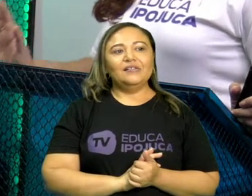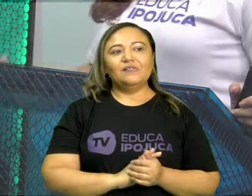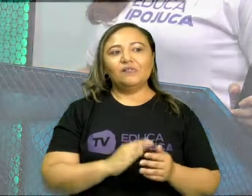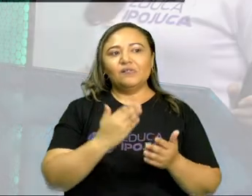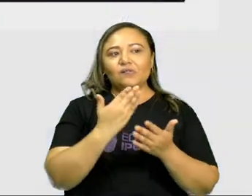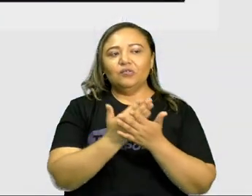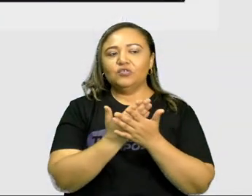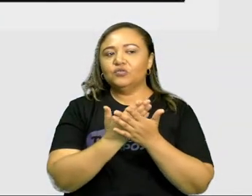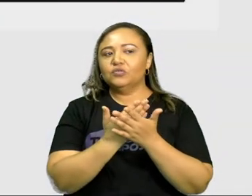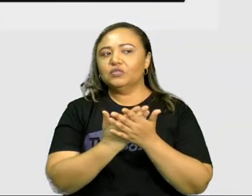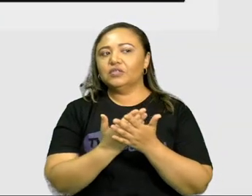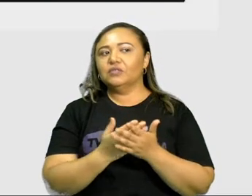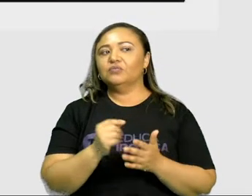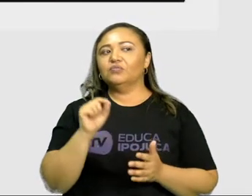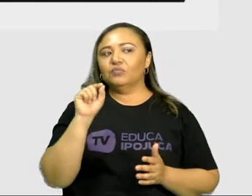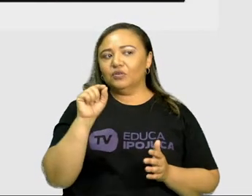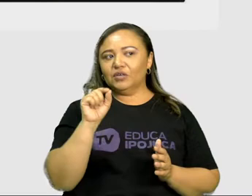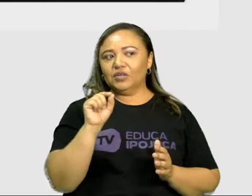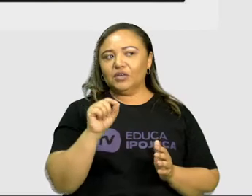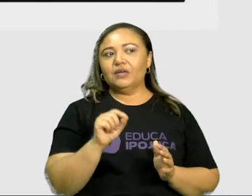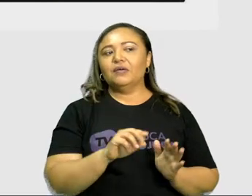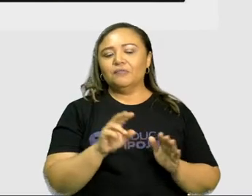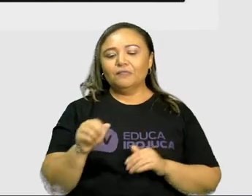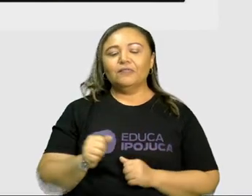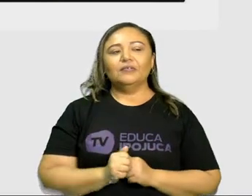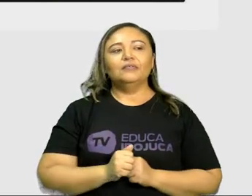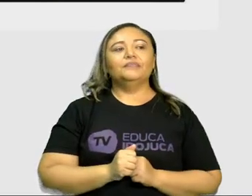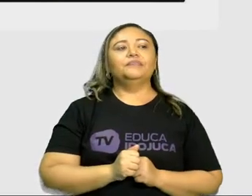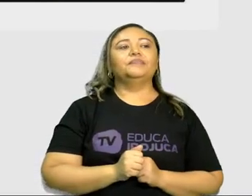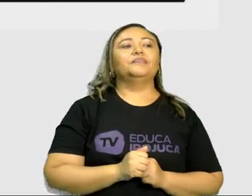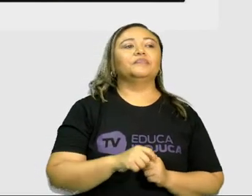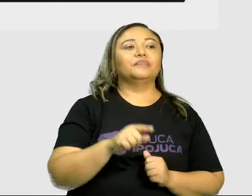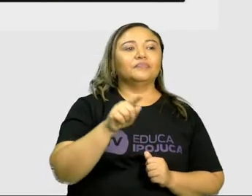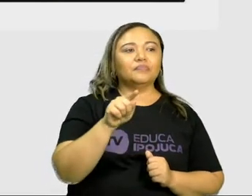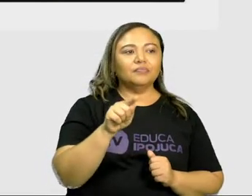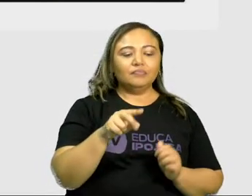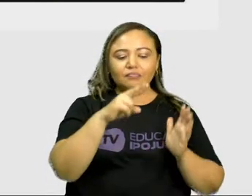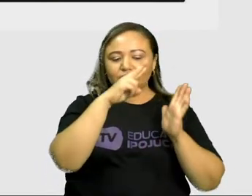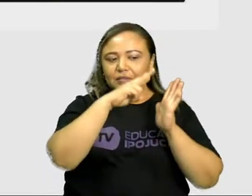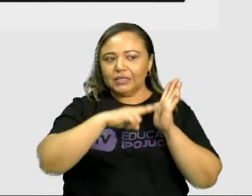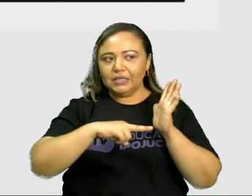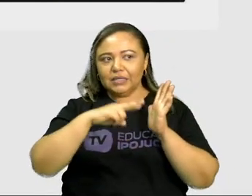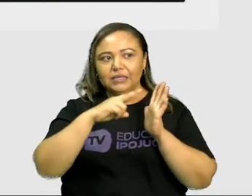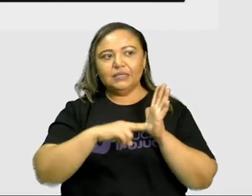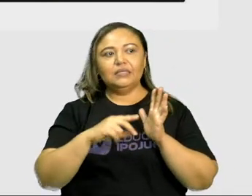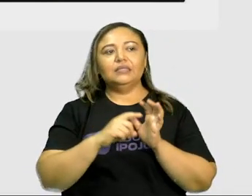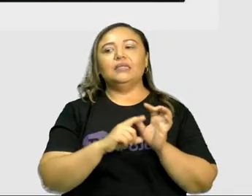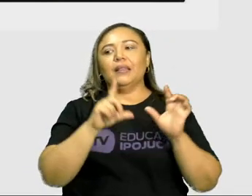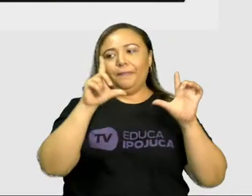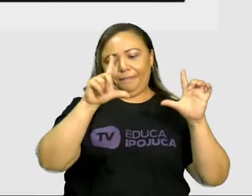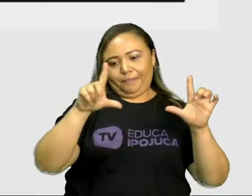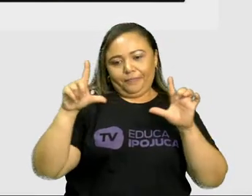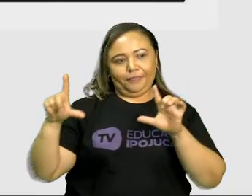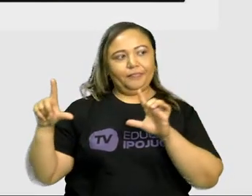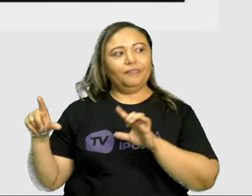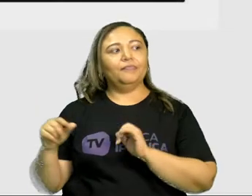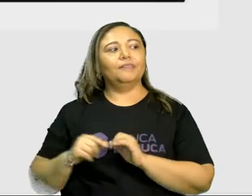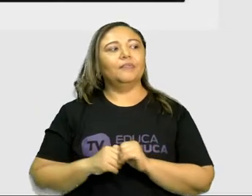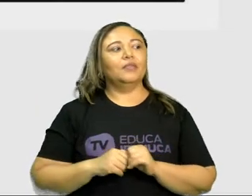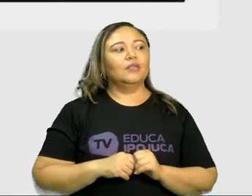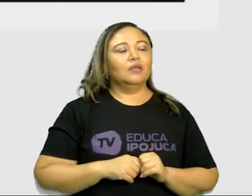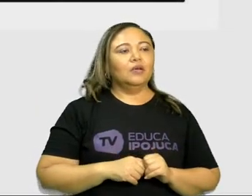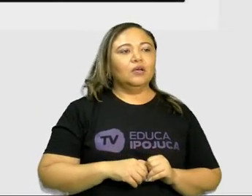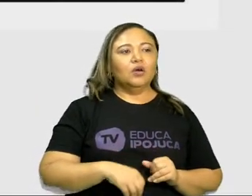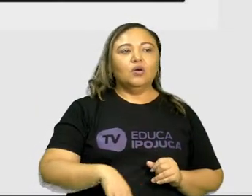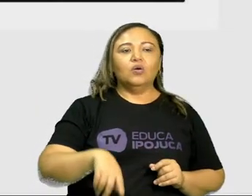Estudando um pouco mais, vamos passar um pouquinho mais adiante dos modalizadores. Leiam comigo essa tirinha, ela é bem interessante. O